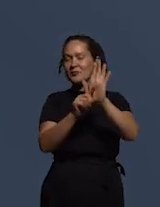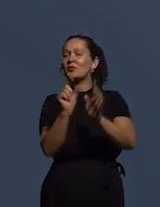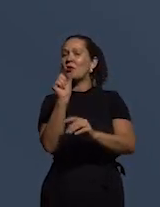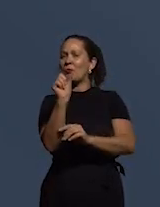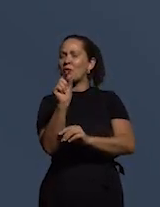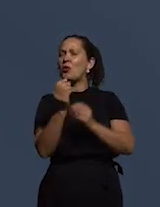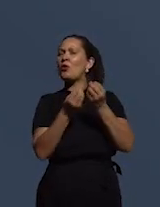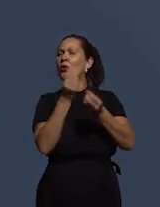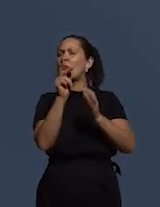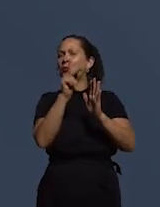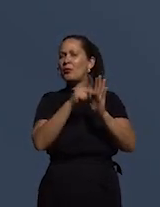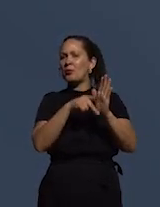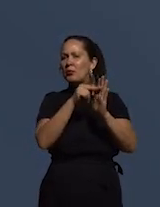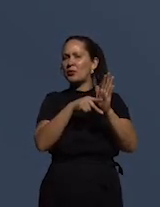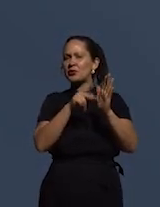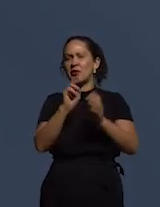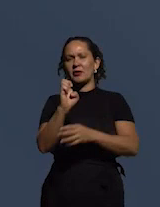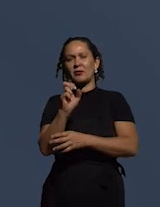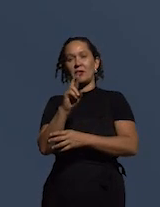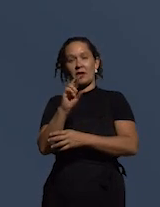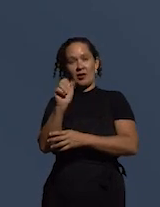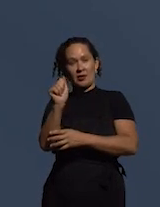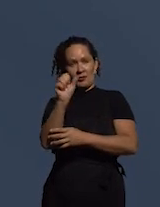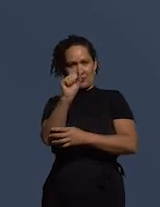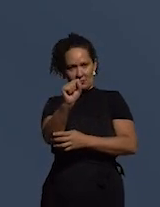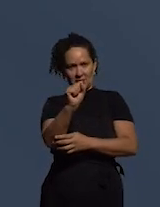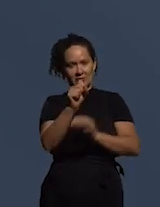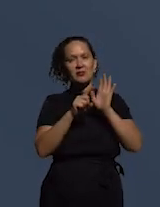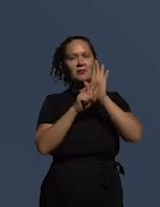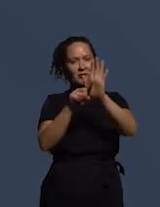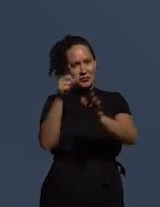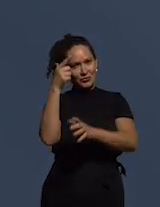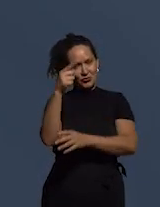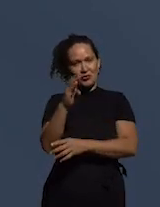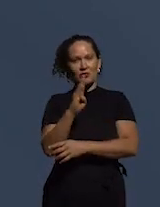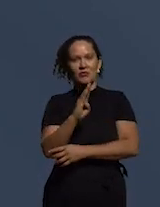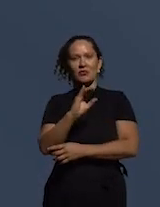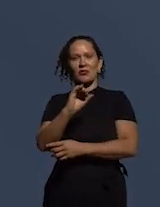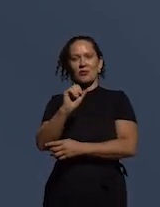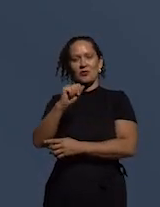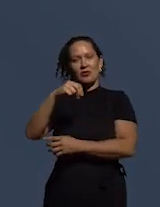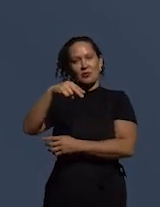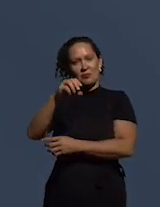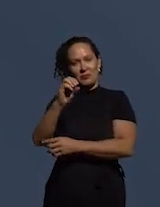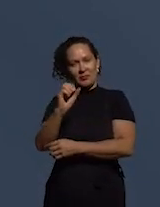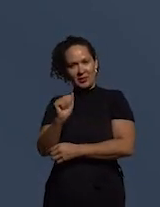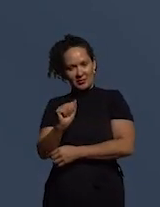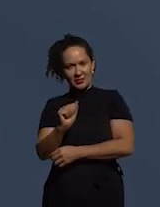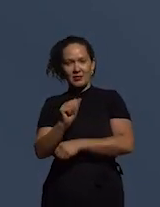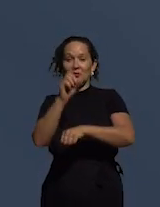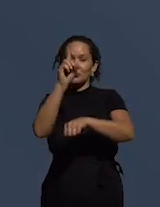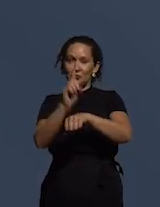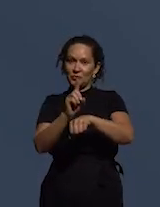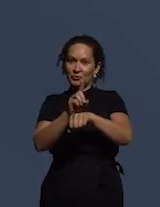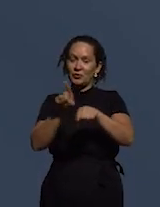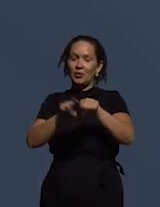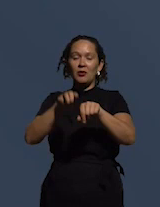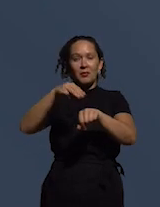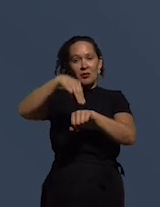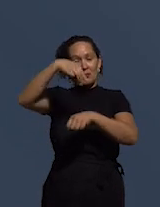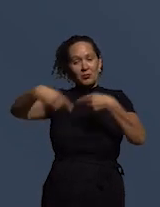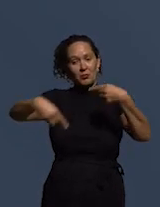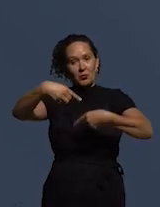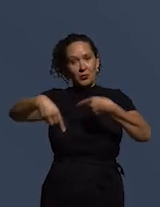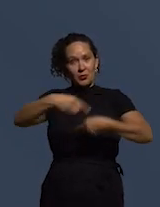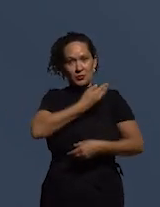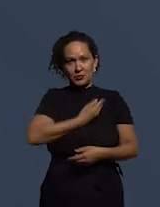mais o projeto ERCAS vou apresentar novamente a Bianca Vaz Mondo que é doutora em governança e mestre em políticas públicas pela